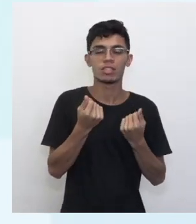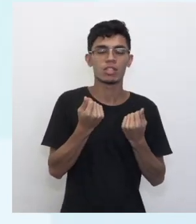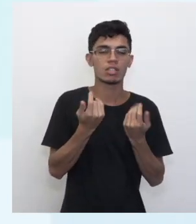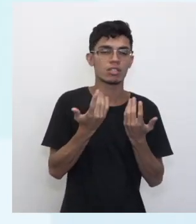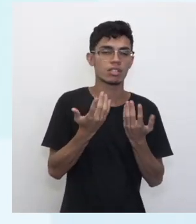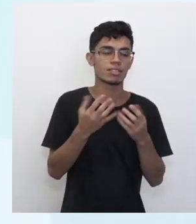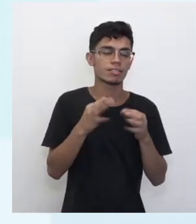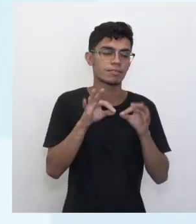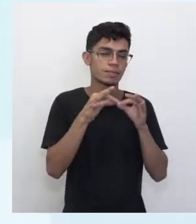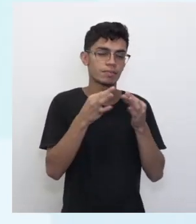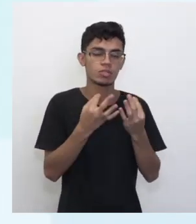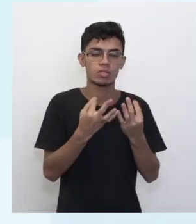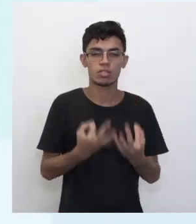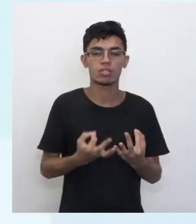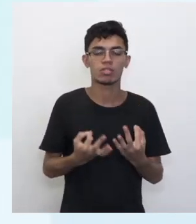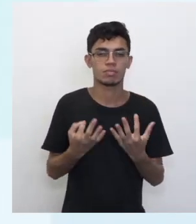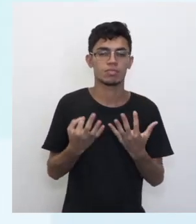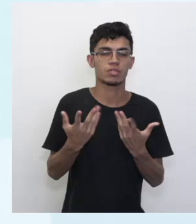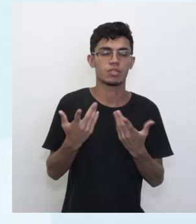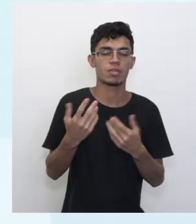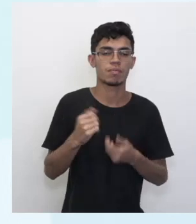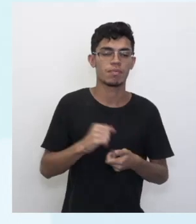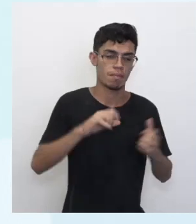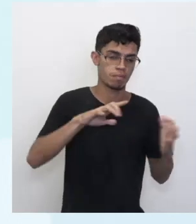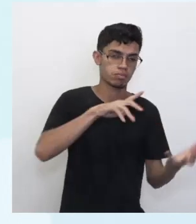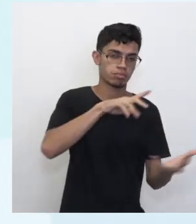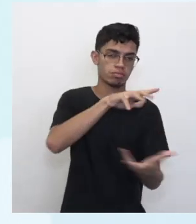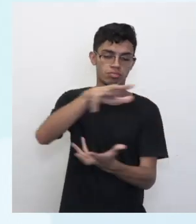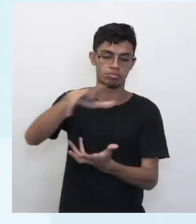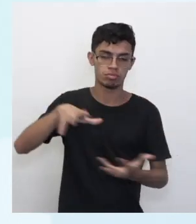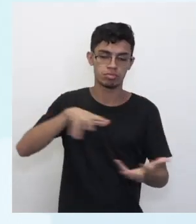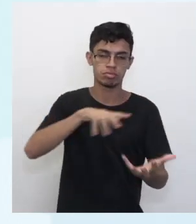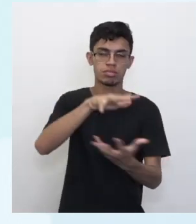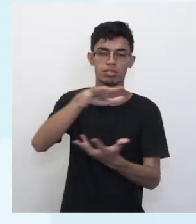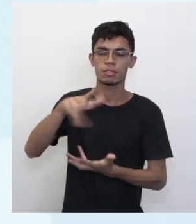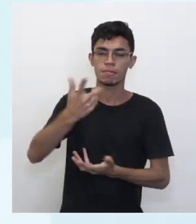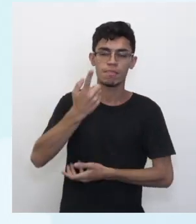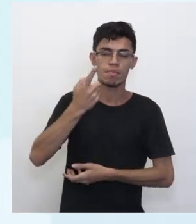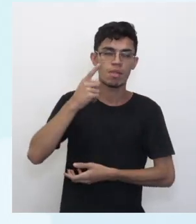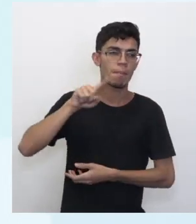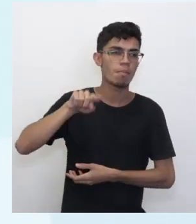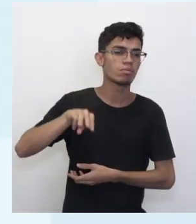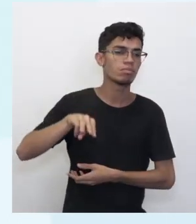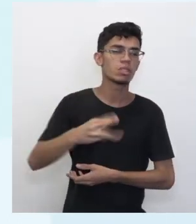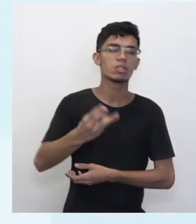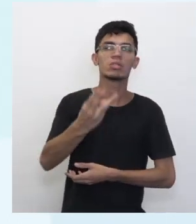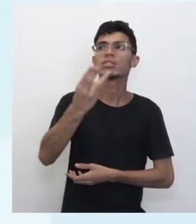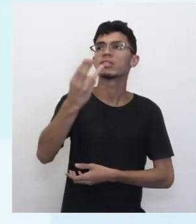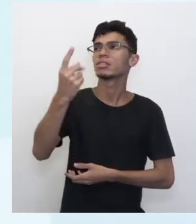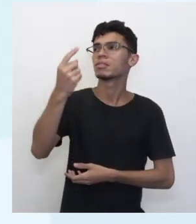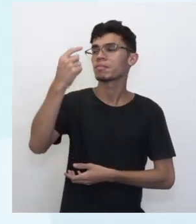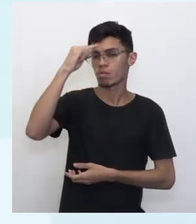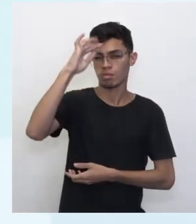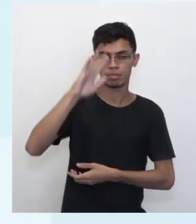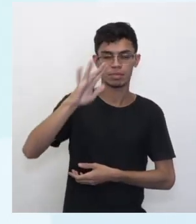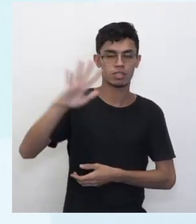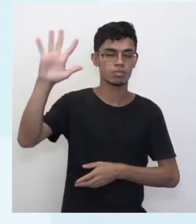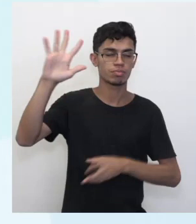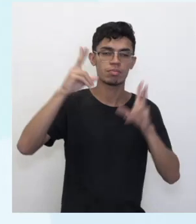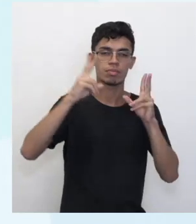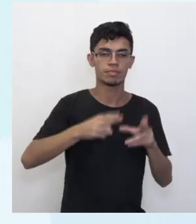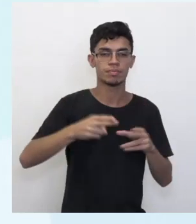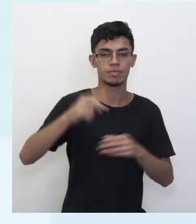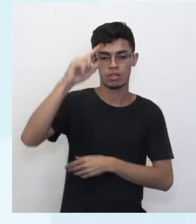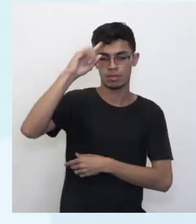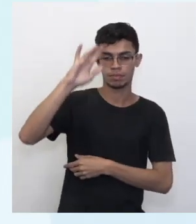cantando no tom. Milhões de mundos e universos tão reais quanto a nossa imaginação. Para a imaginação aqui, olha só.